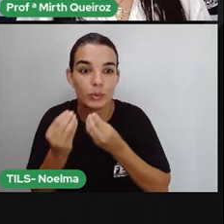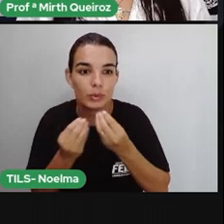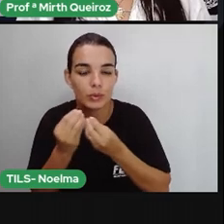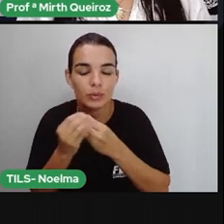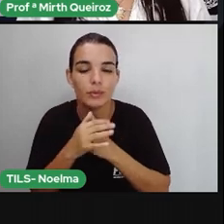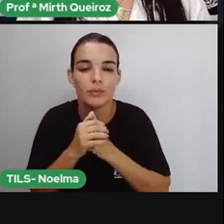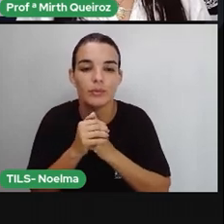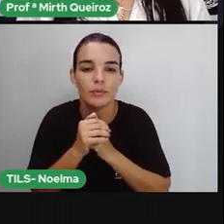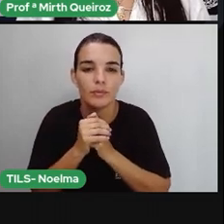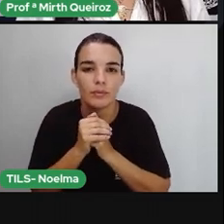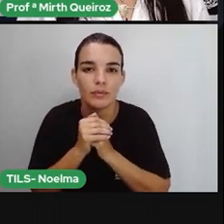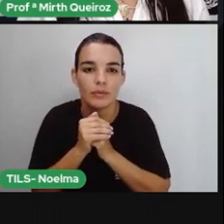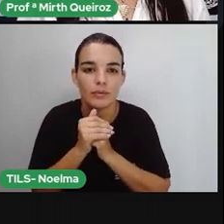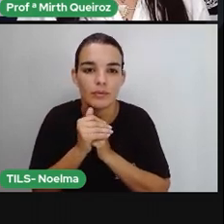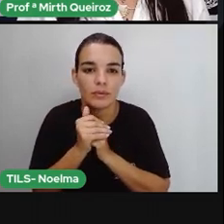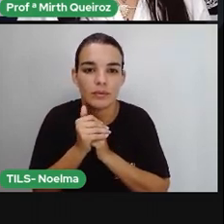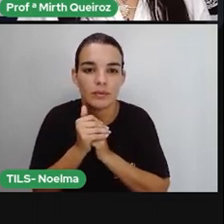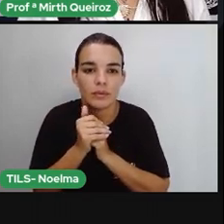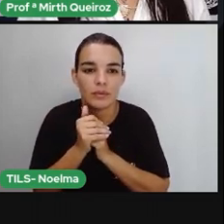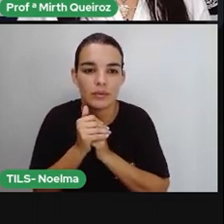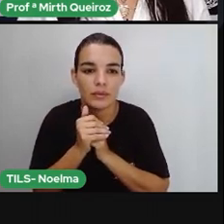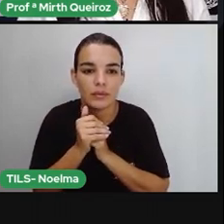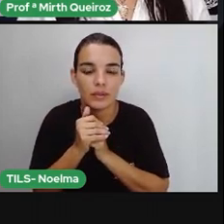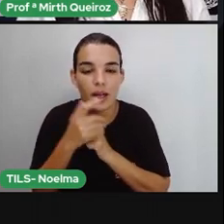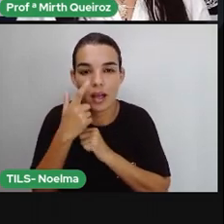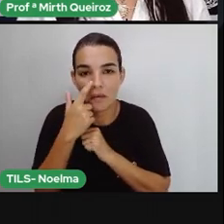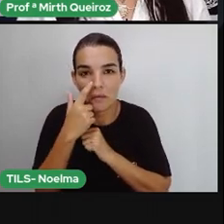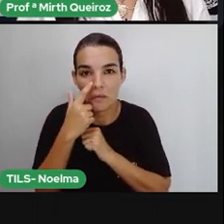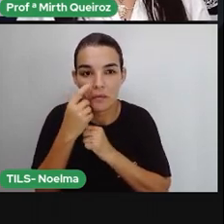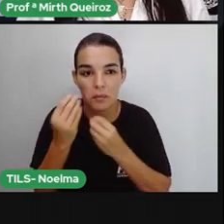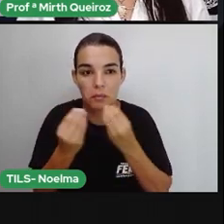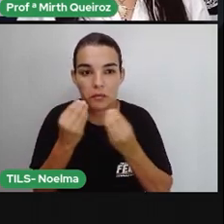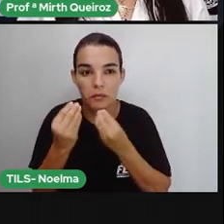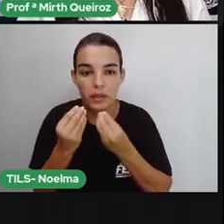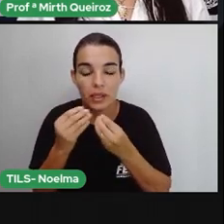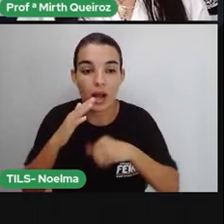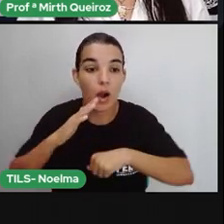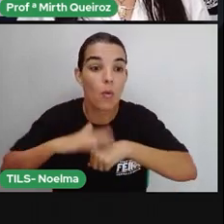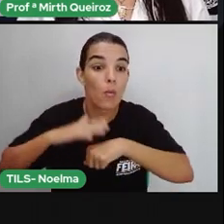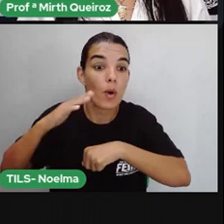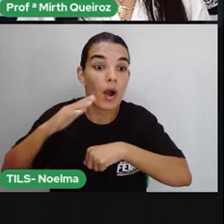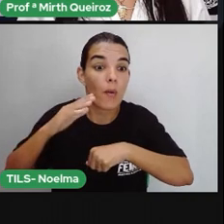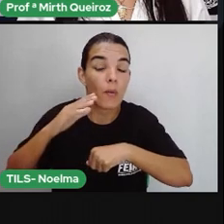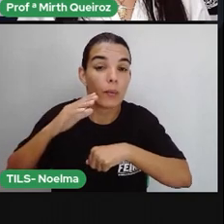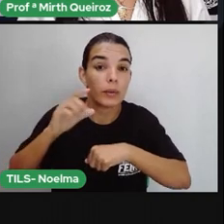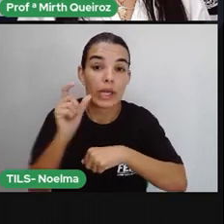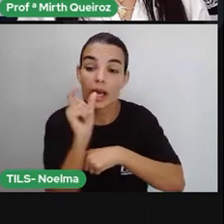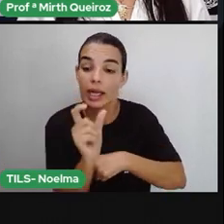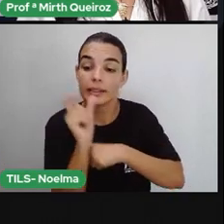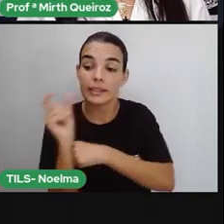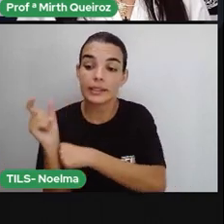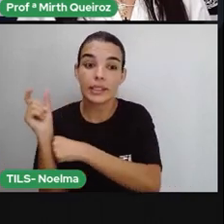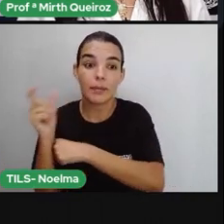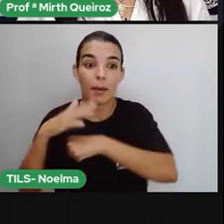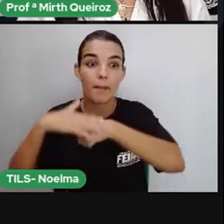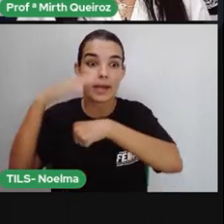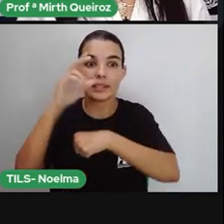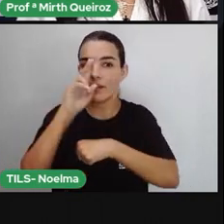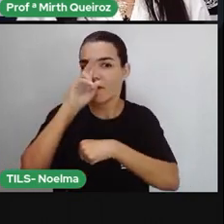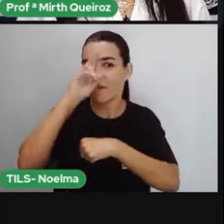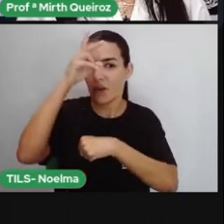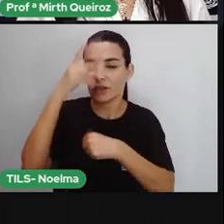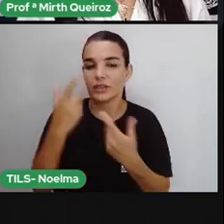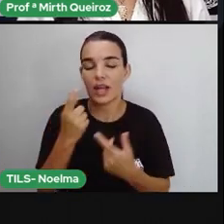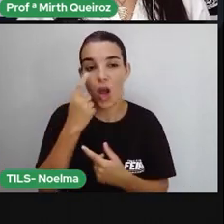alto, certo? Então, vamos tentar identificar qual é a sílaba mais forte a partir disso aí, ó. So,